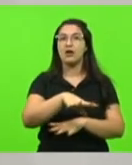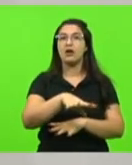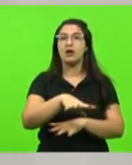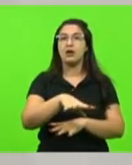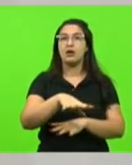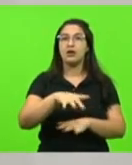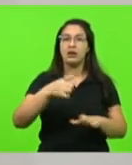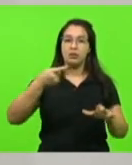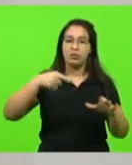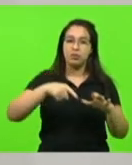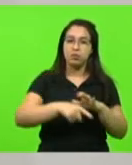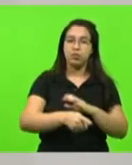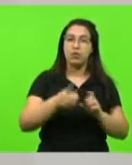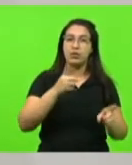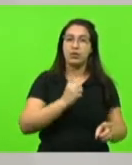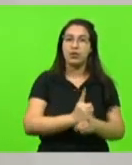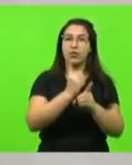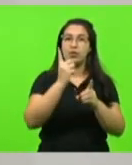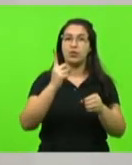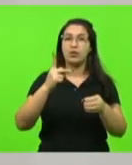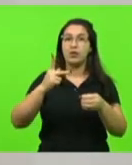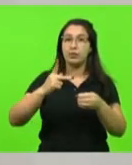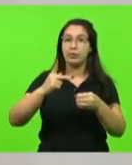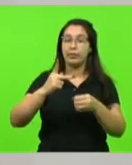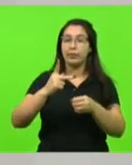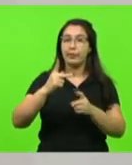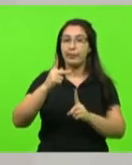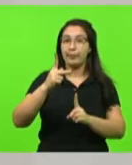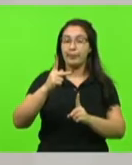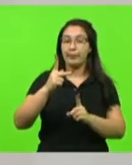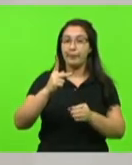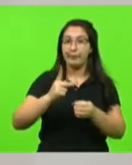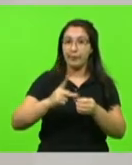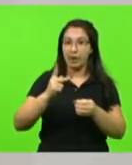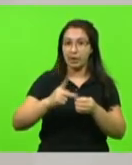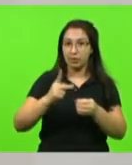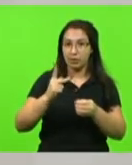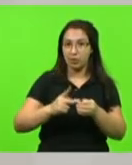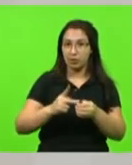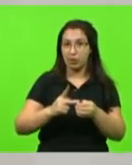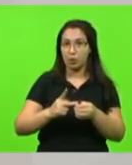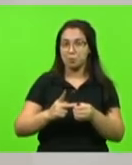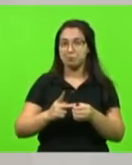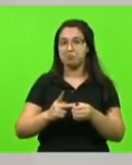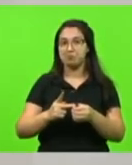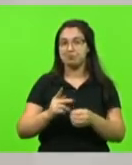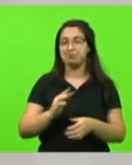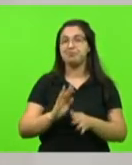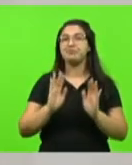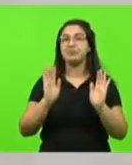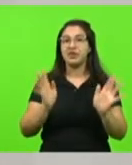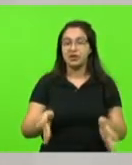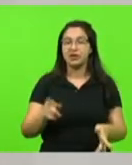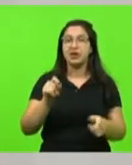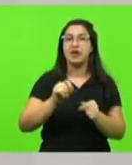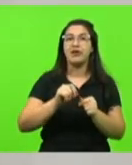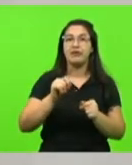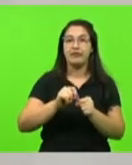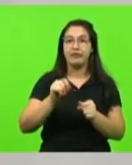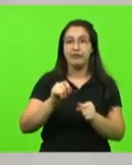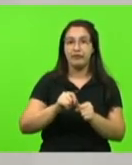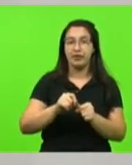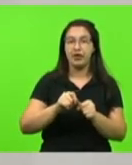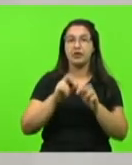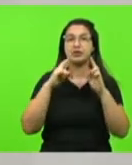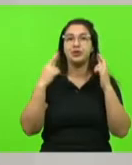nas nossas bacias. Eu já falei sobre esse tema algumas vezes, nós já fizemos audiência pública, por que que eu repito e